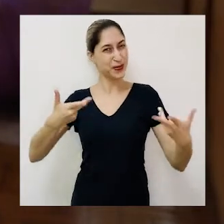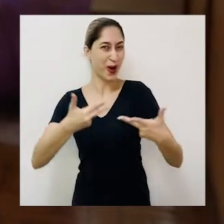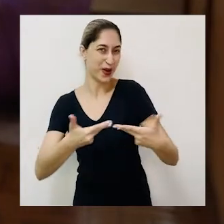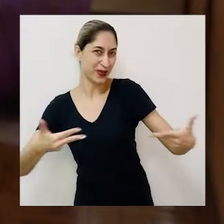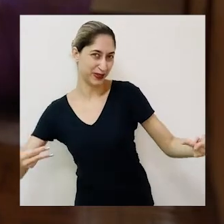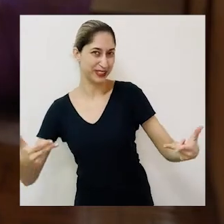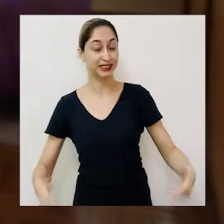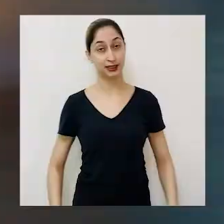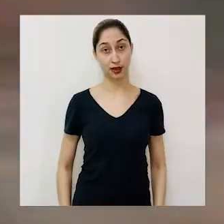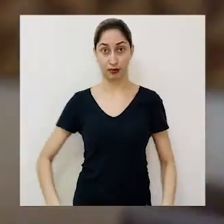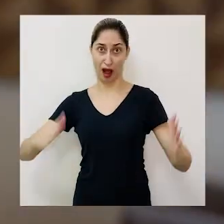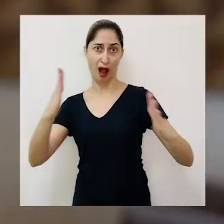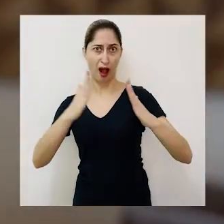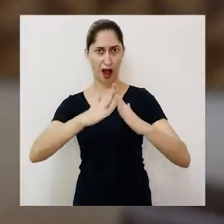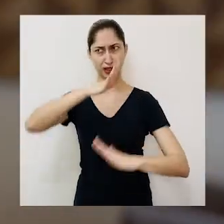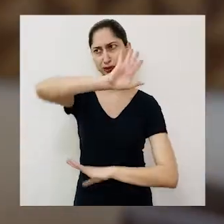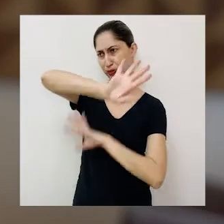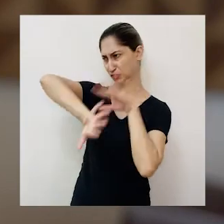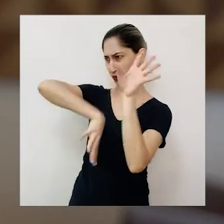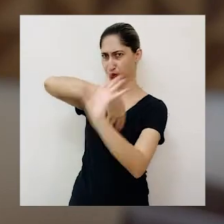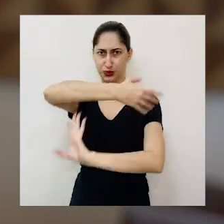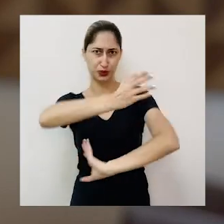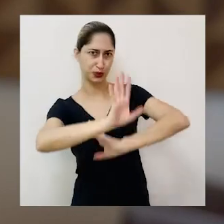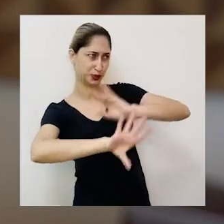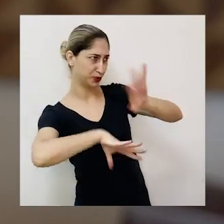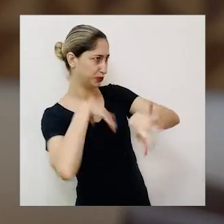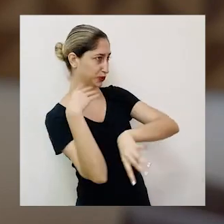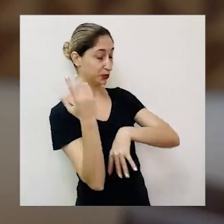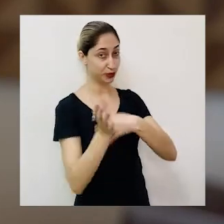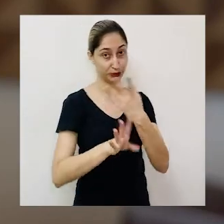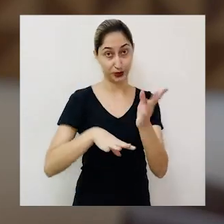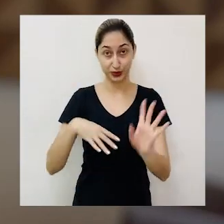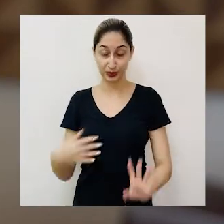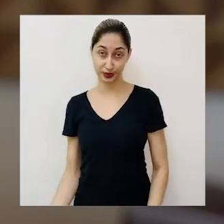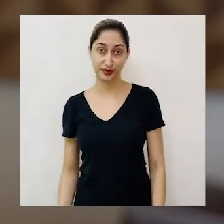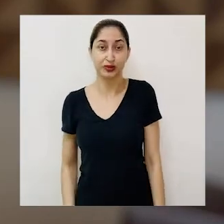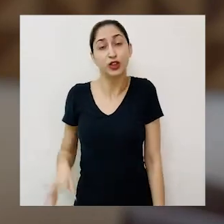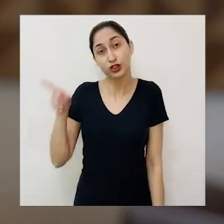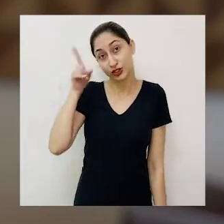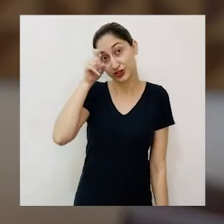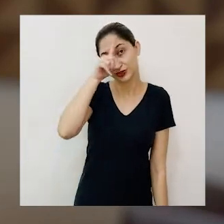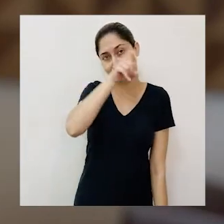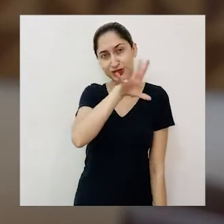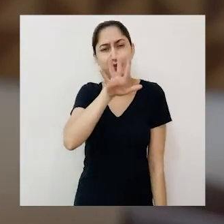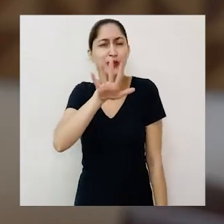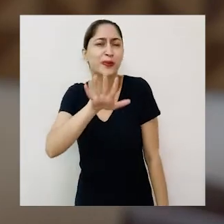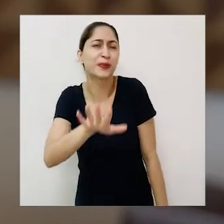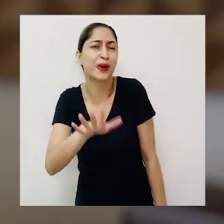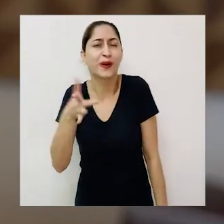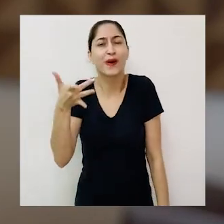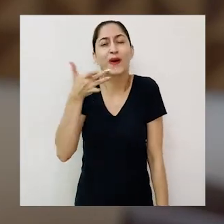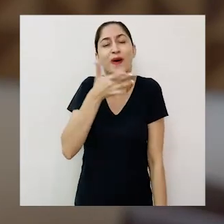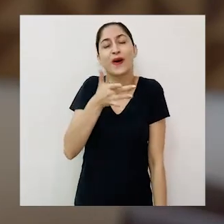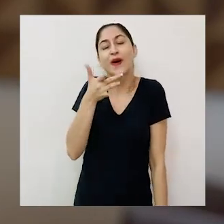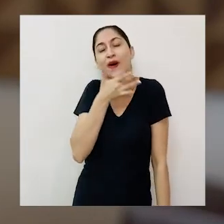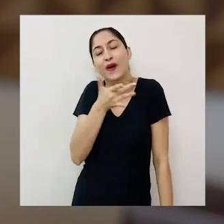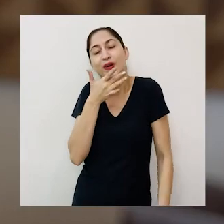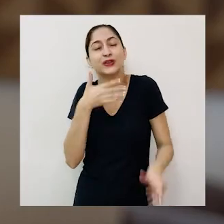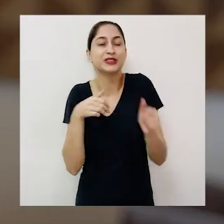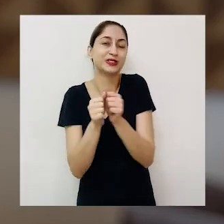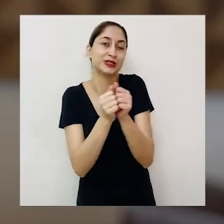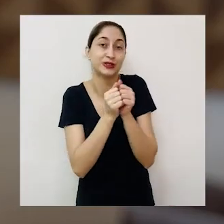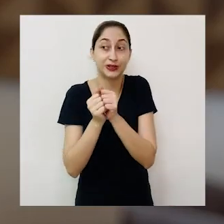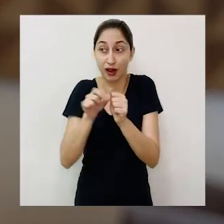bagunçada de todas, onde nada fica no lugar. Difícil de conviver, mas muito boa para se viver.